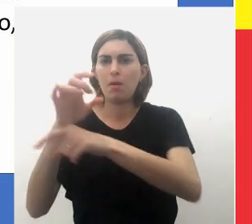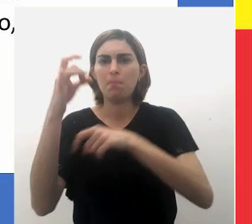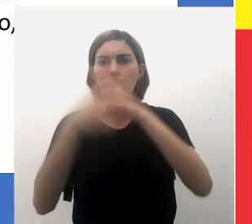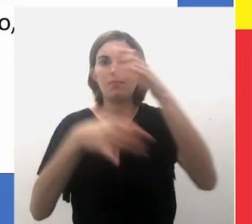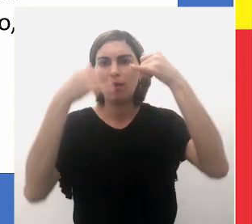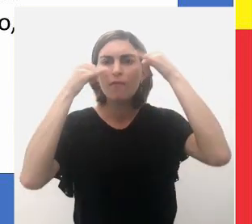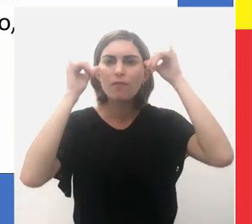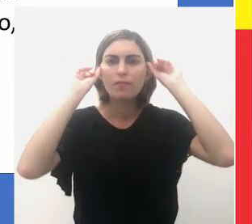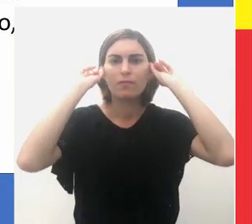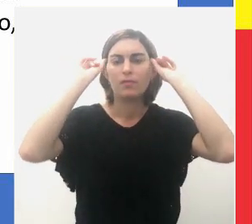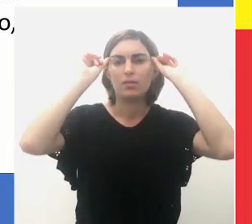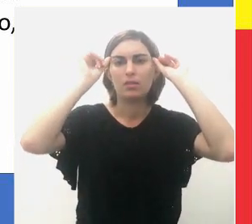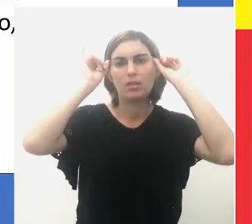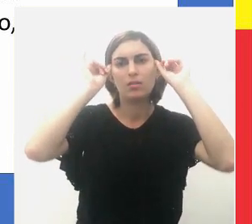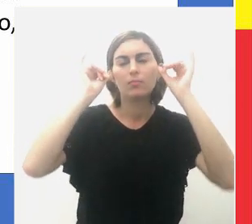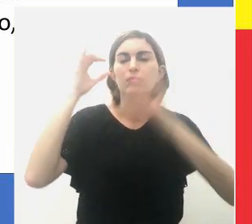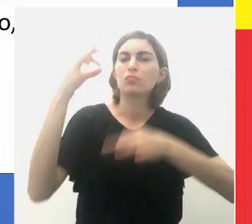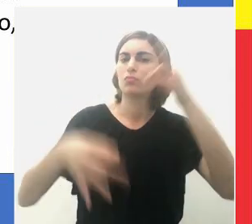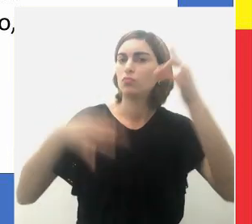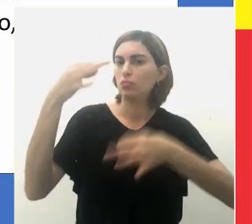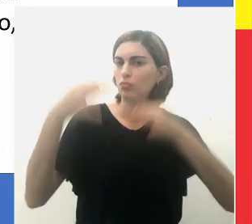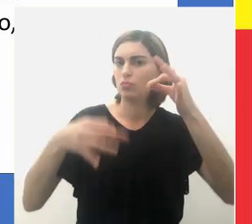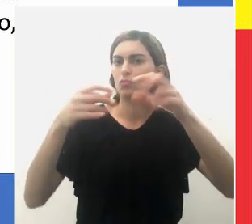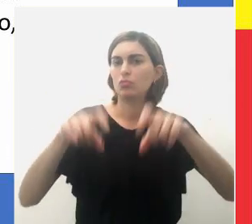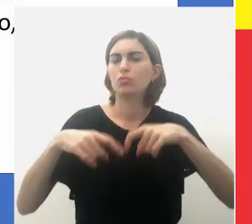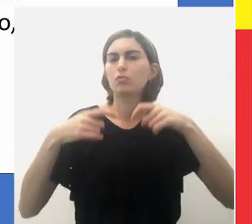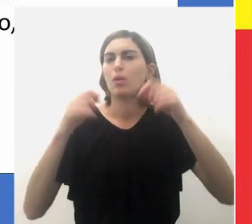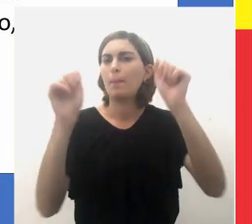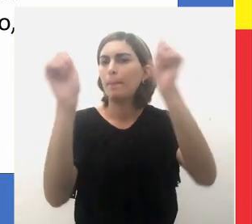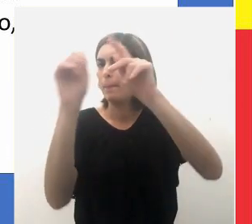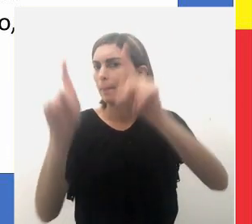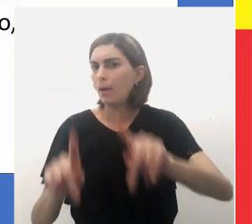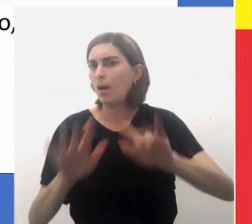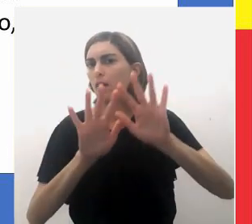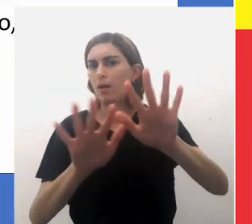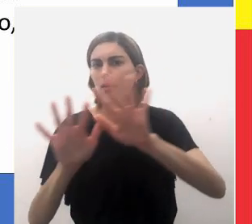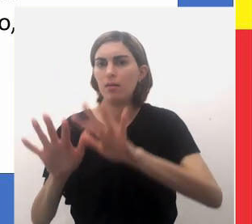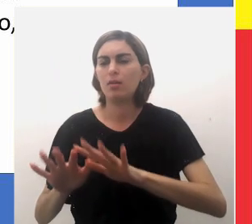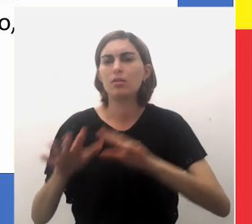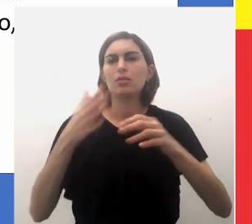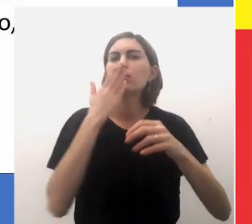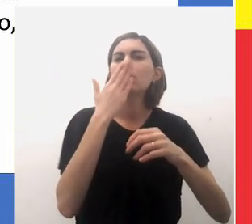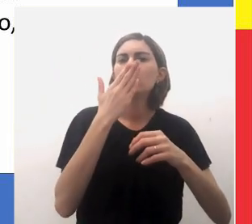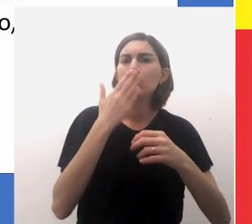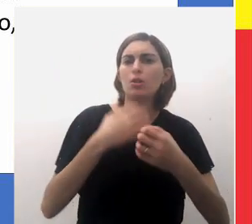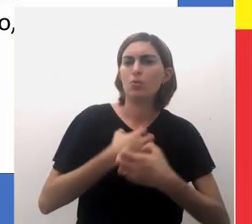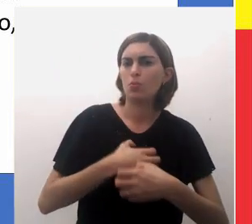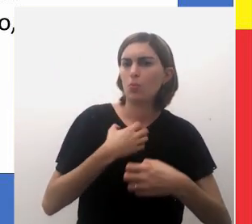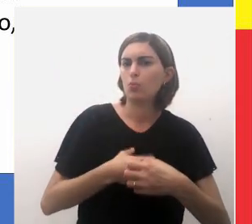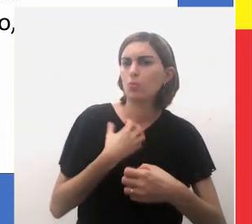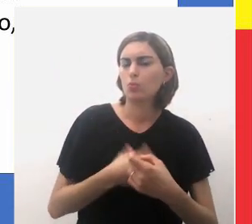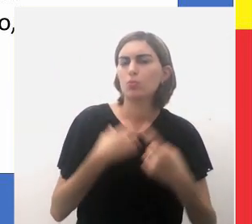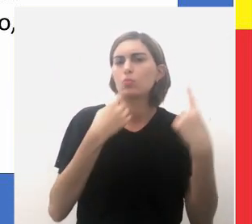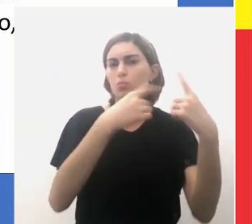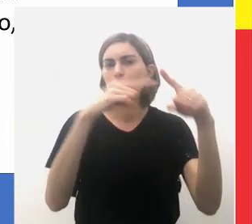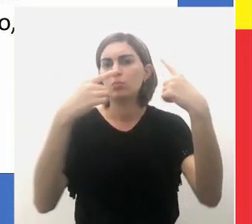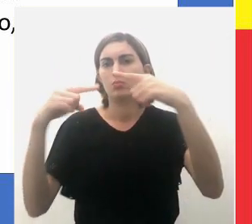fazendas, cabendo à justiça, apaziguar, os índios revoltosos